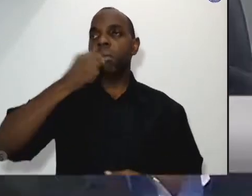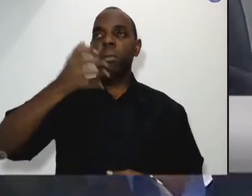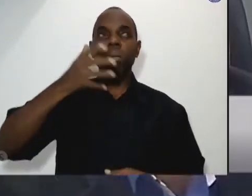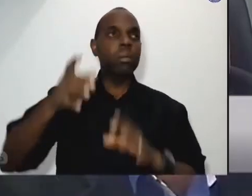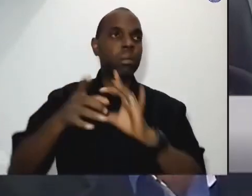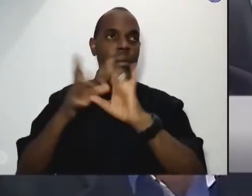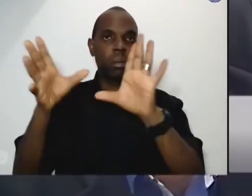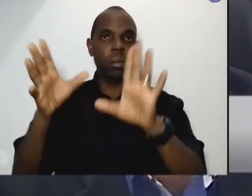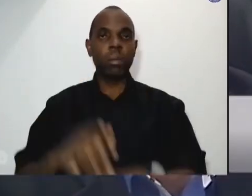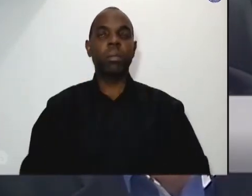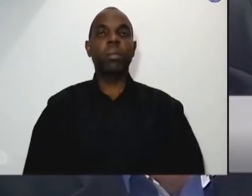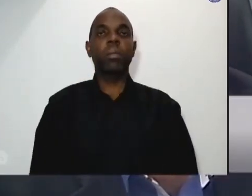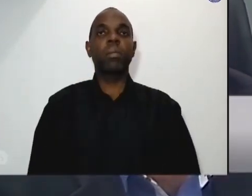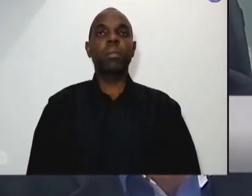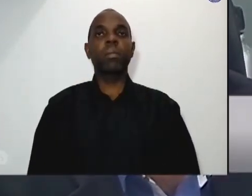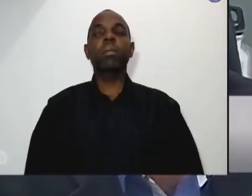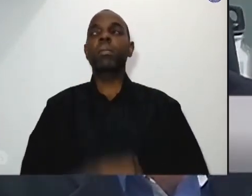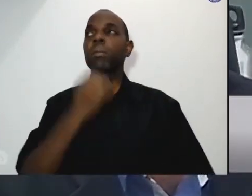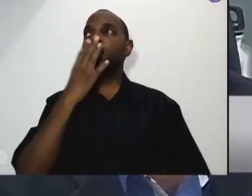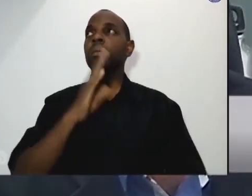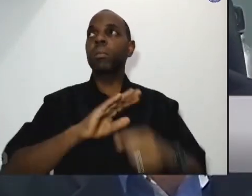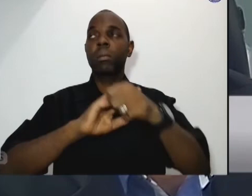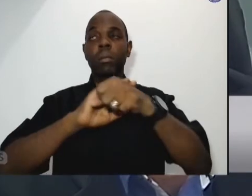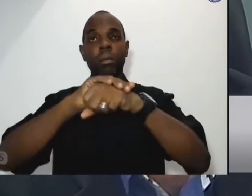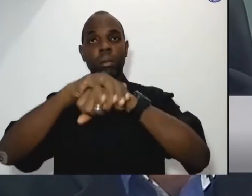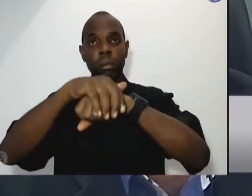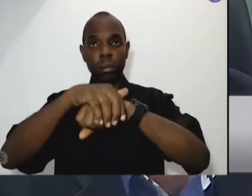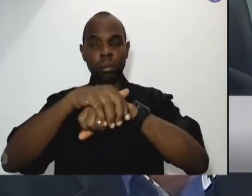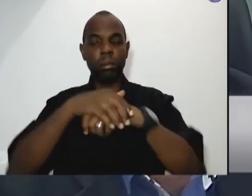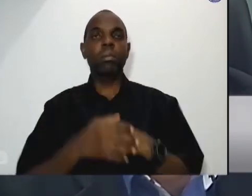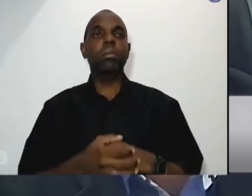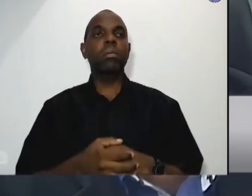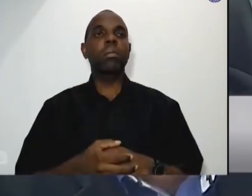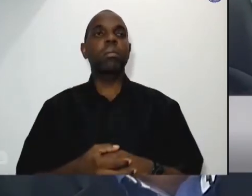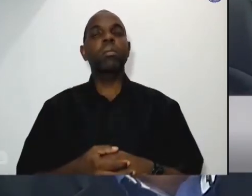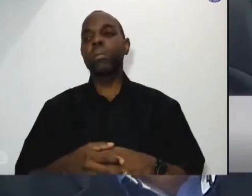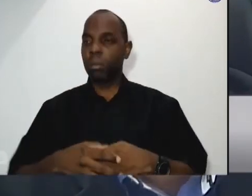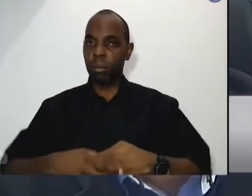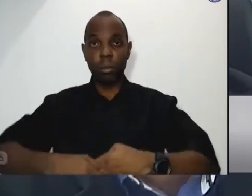boa noite a todos queria cumprimentar toda a mesa